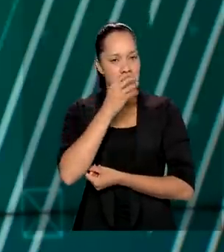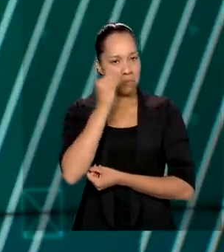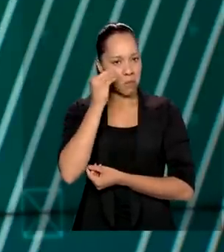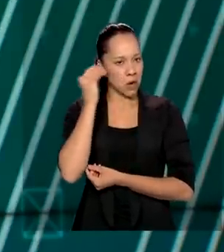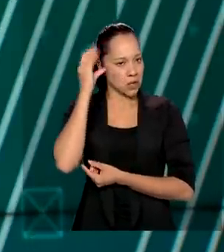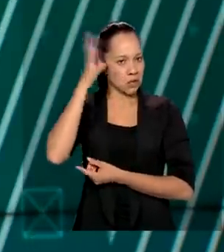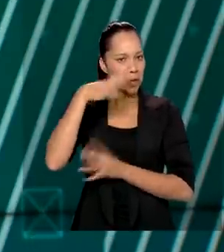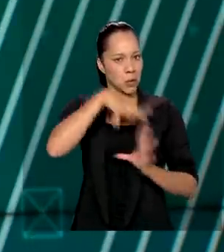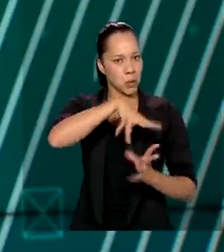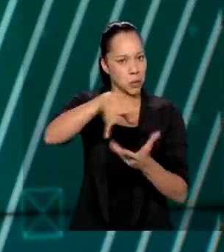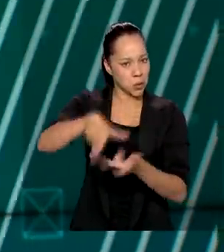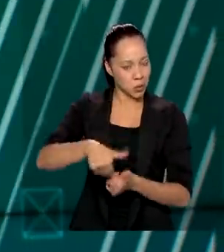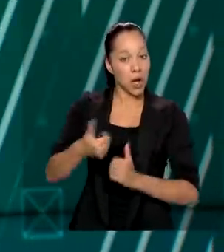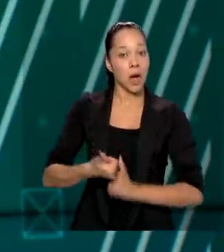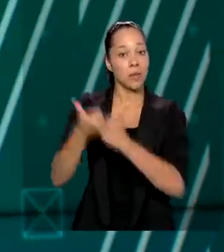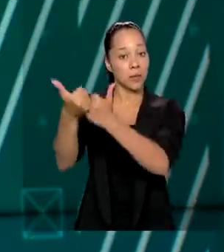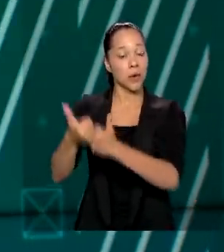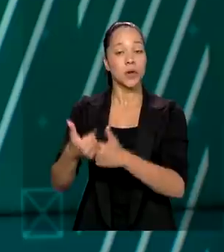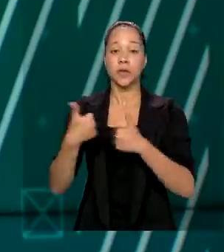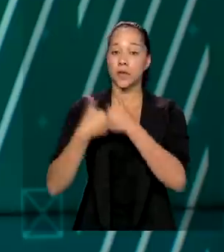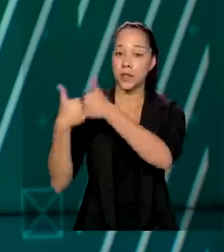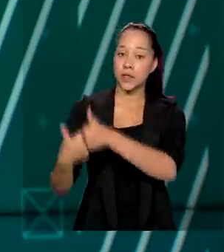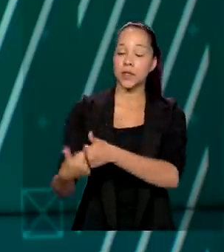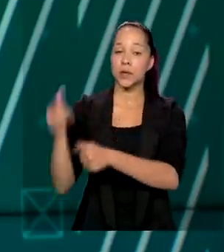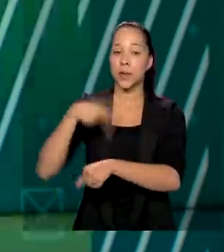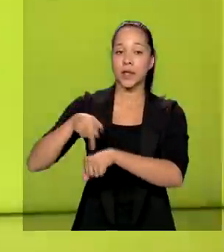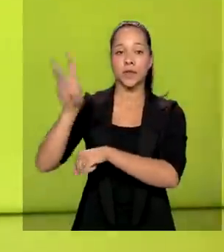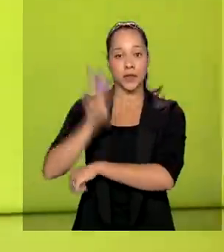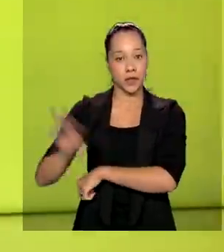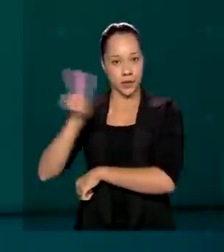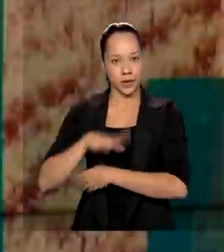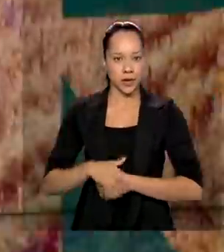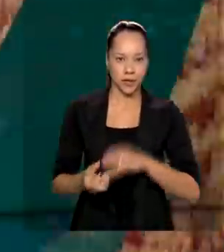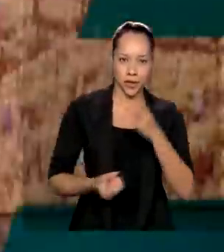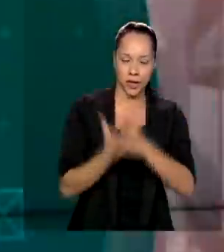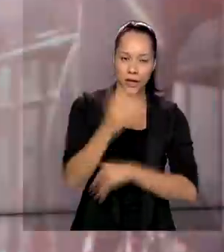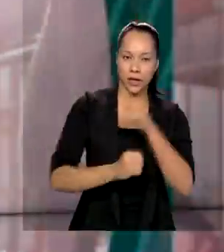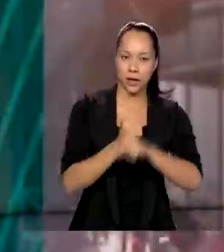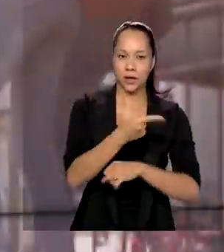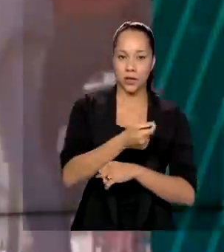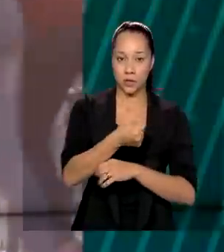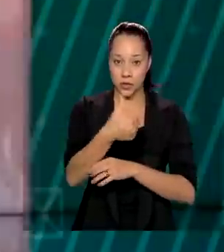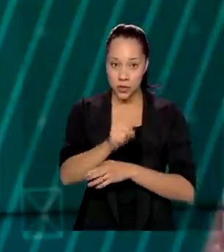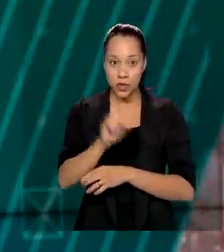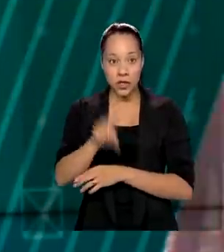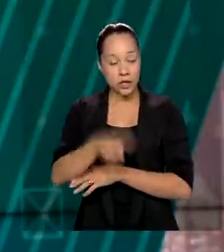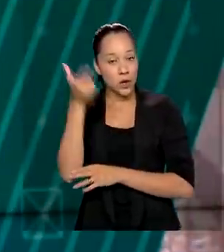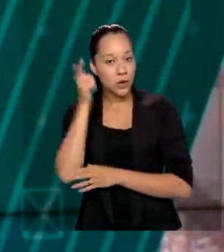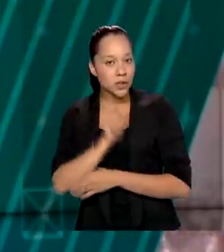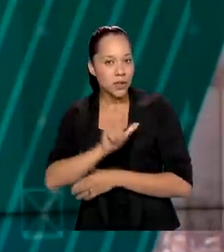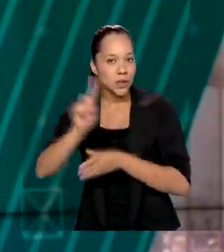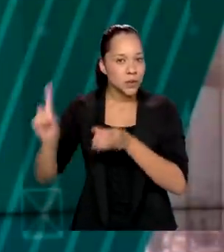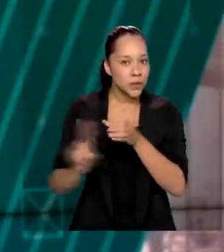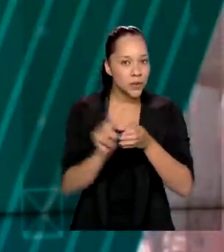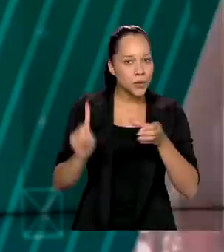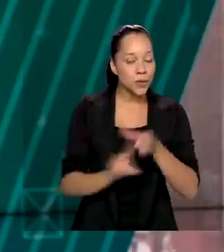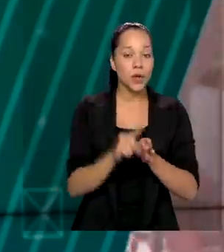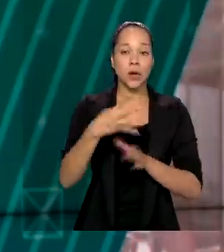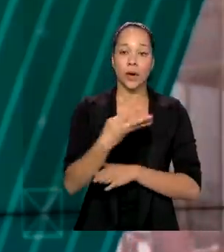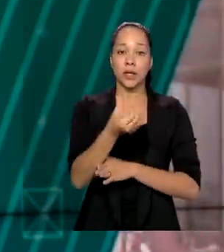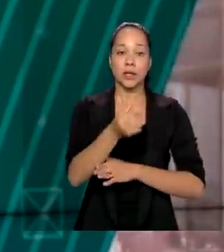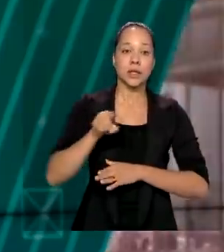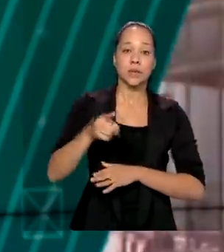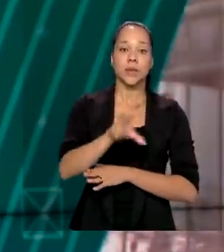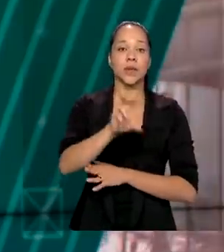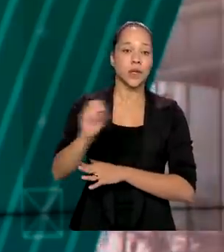apoio aos nossos vizinhos venezuelanos. Desde que foi criada em 2018, já conseguiu interiorizar mais de 46